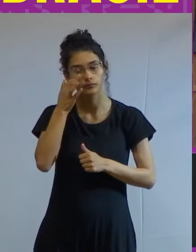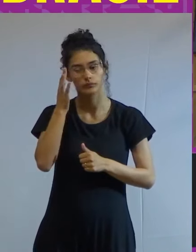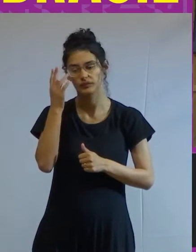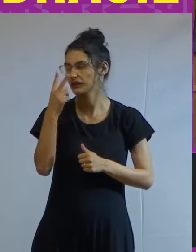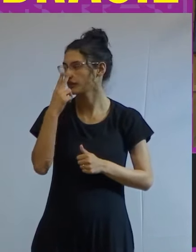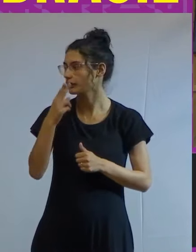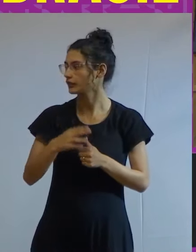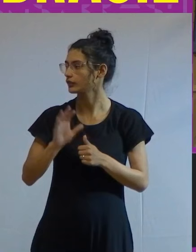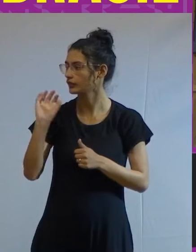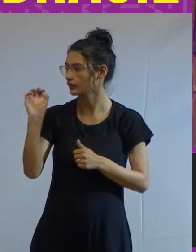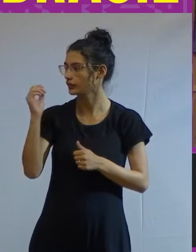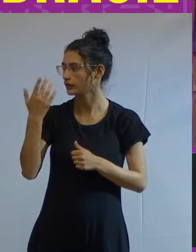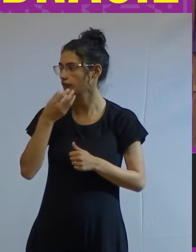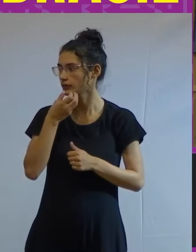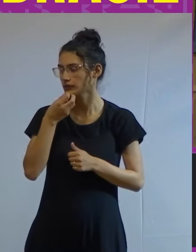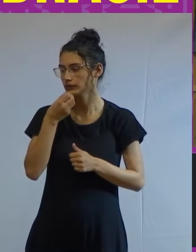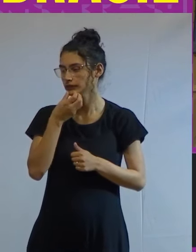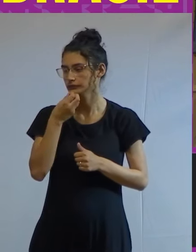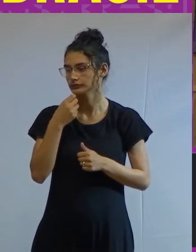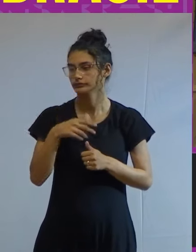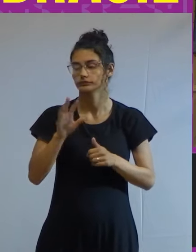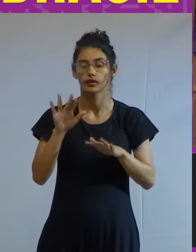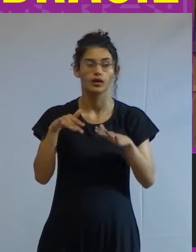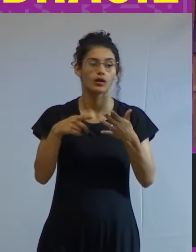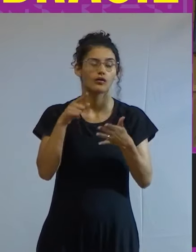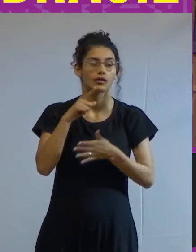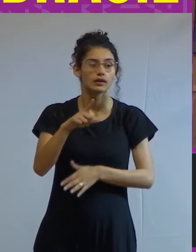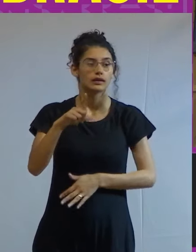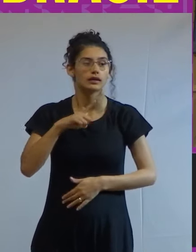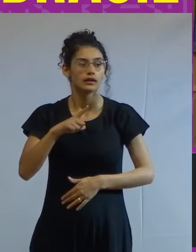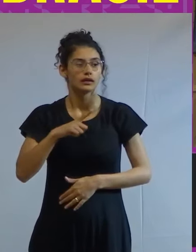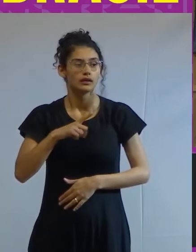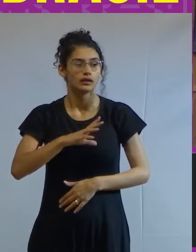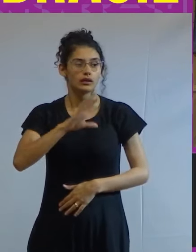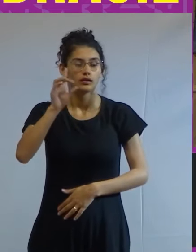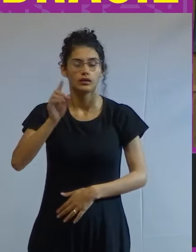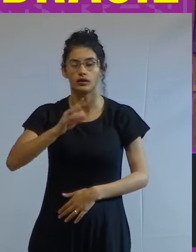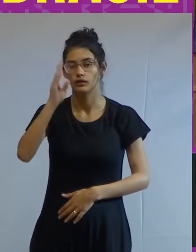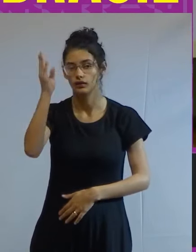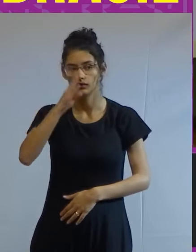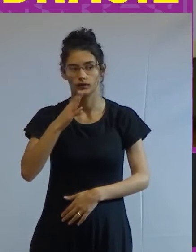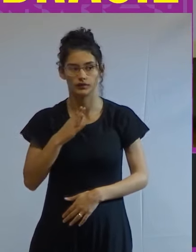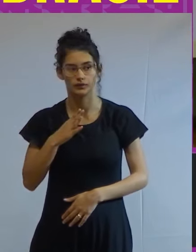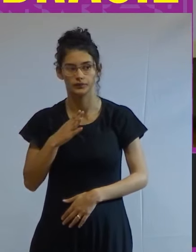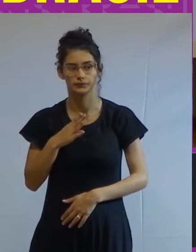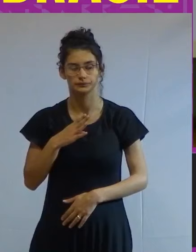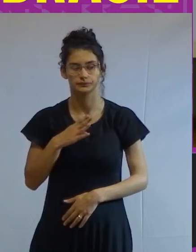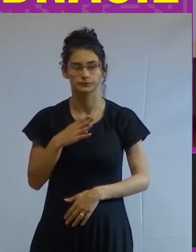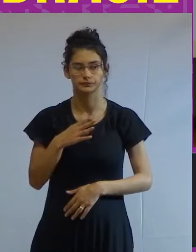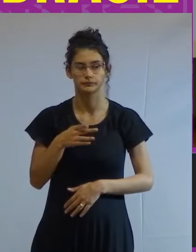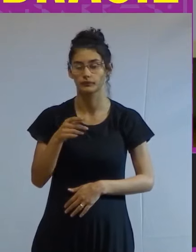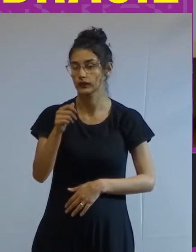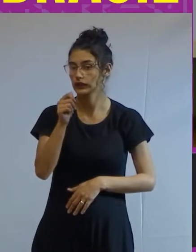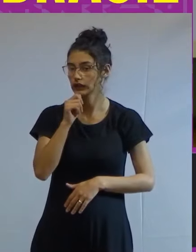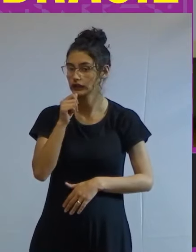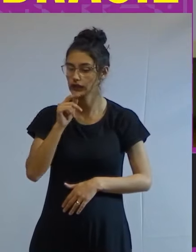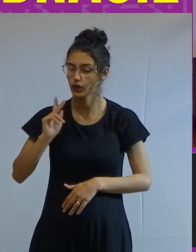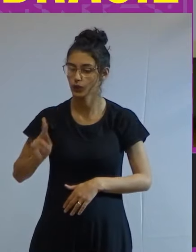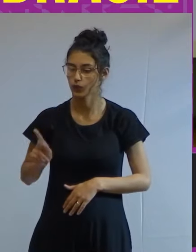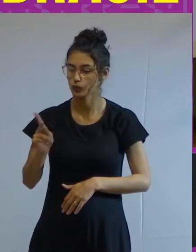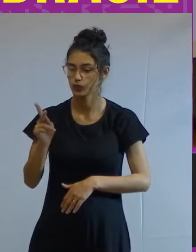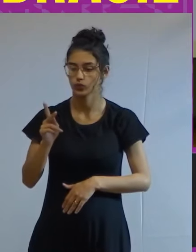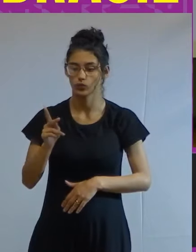que eu acho que vai acontecer quer dizer ou você tem uma direita no Brasil que ainda mantém